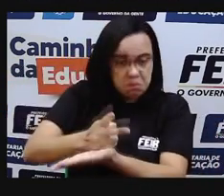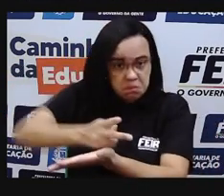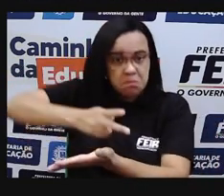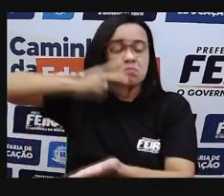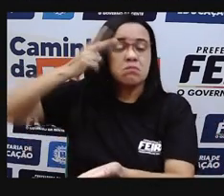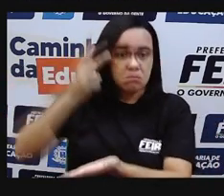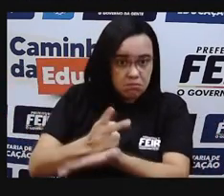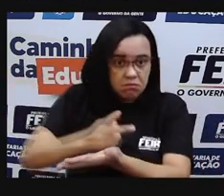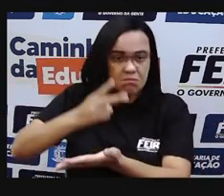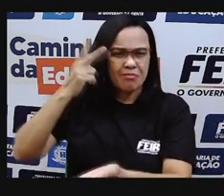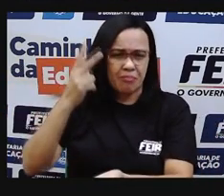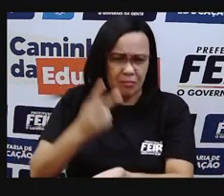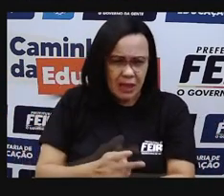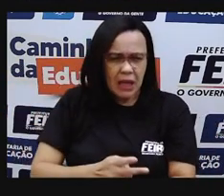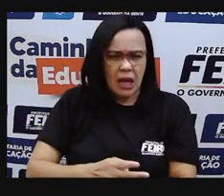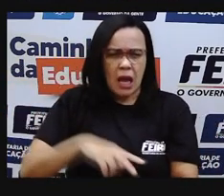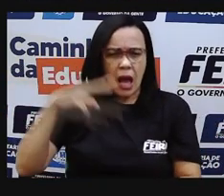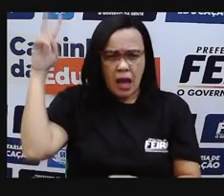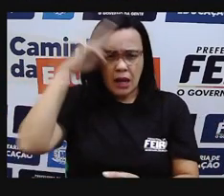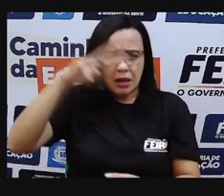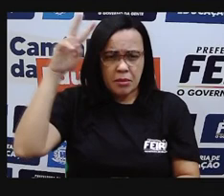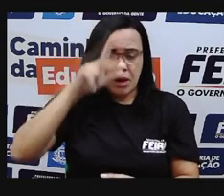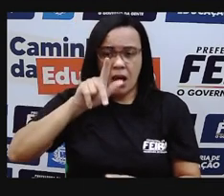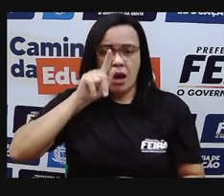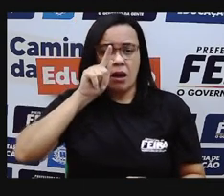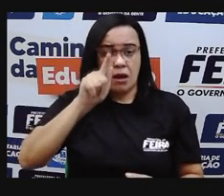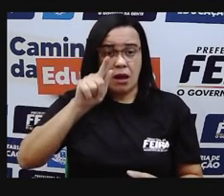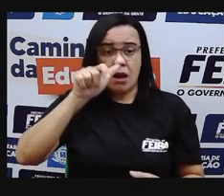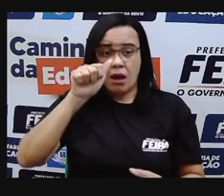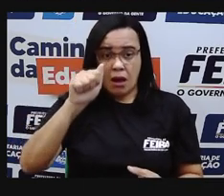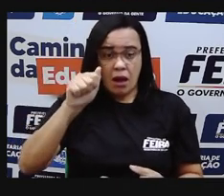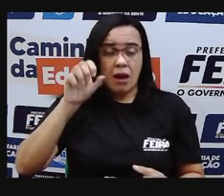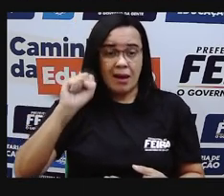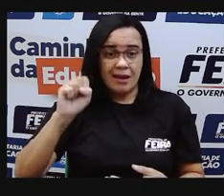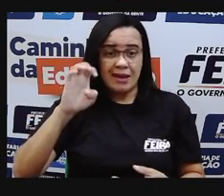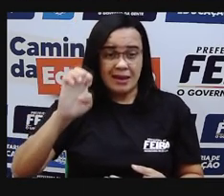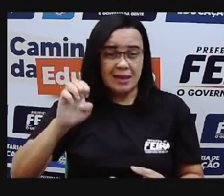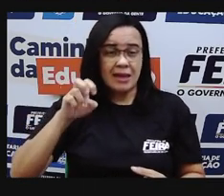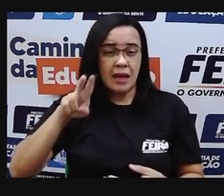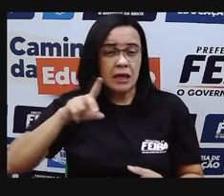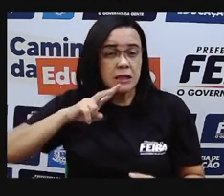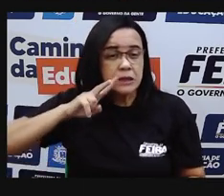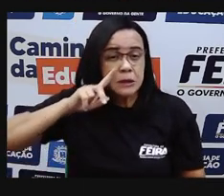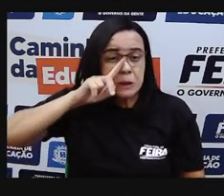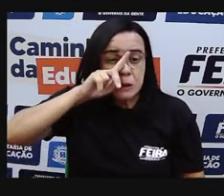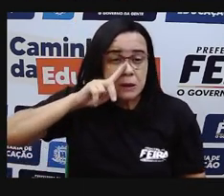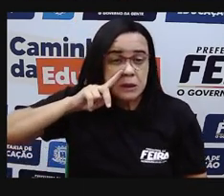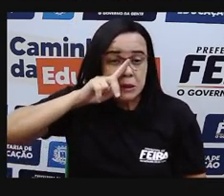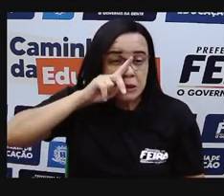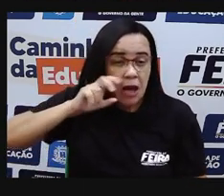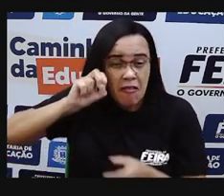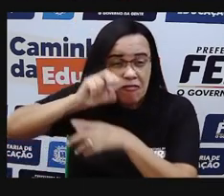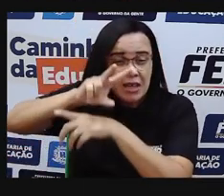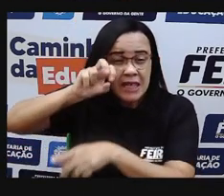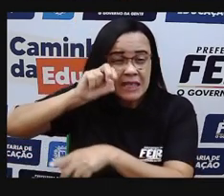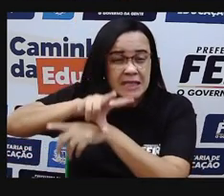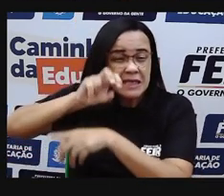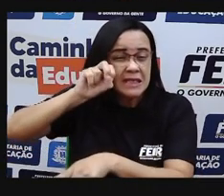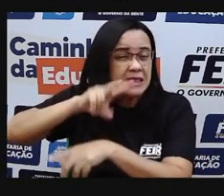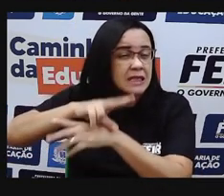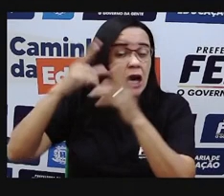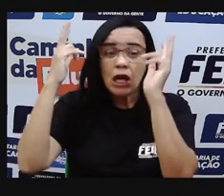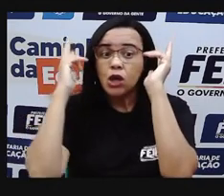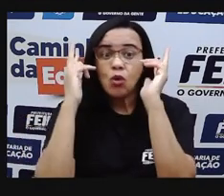esses gases, né, em grande quantidade na nossa atmosfera, devido à poluição. E aí